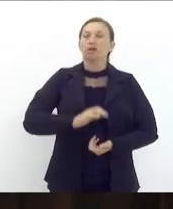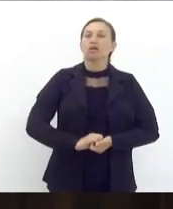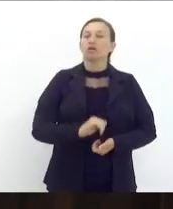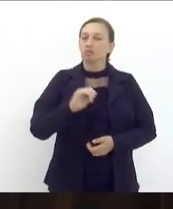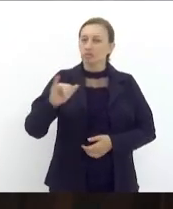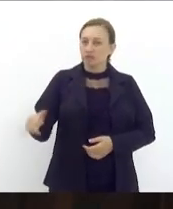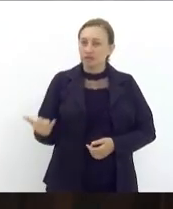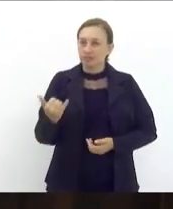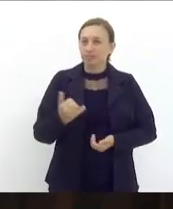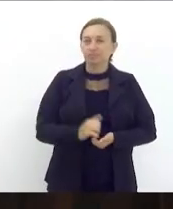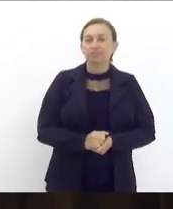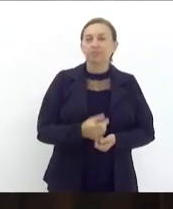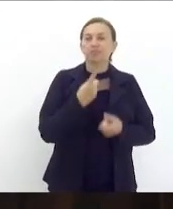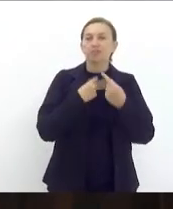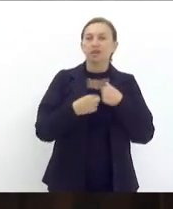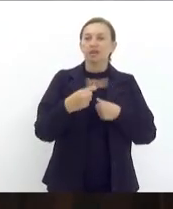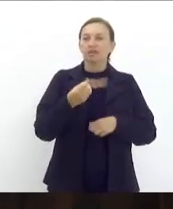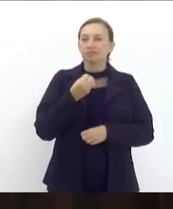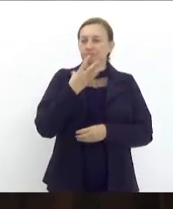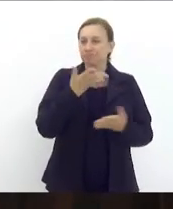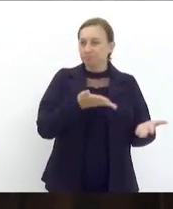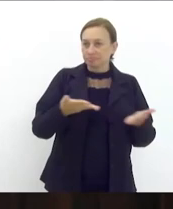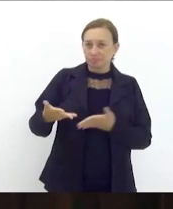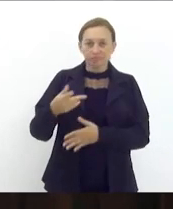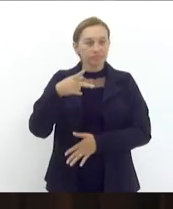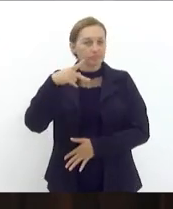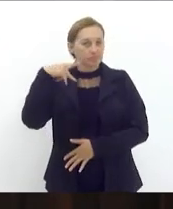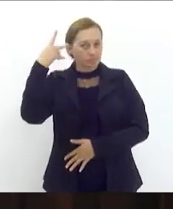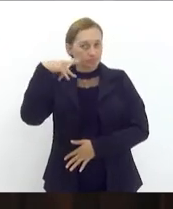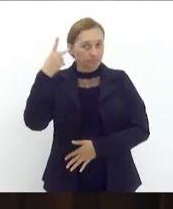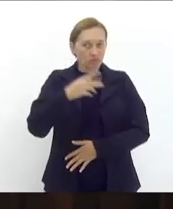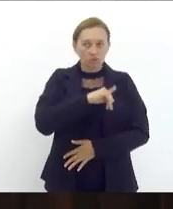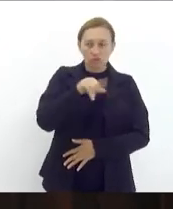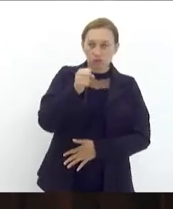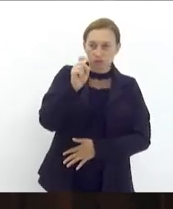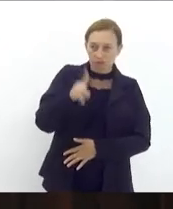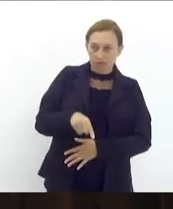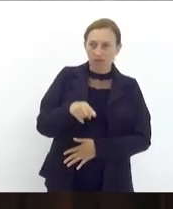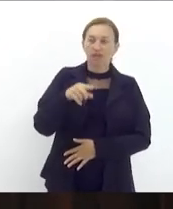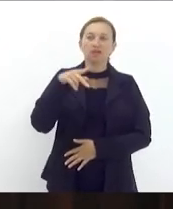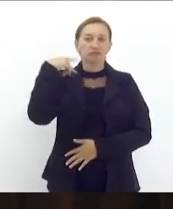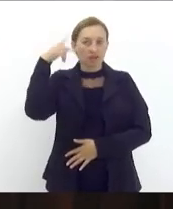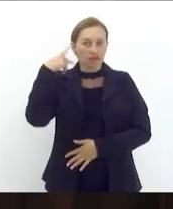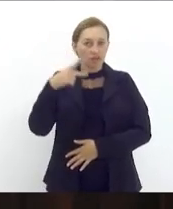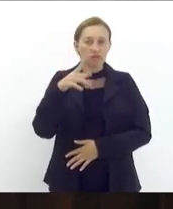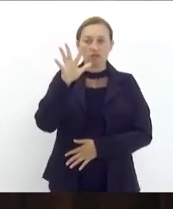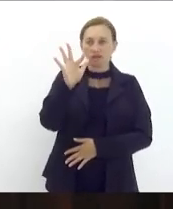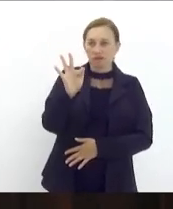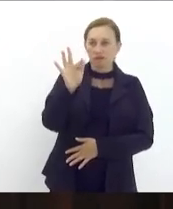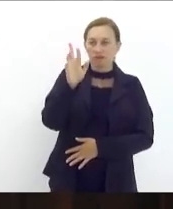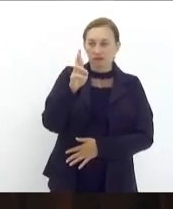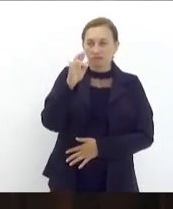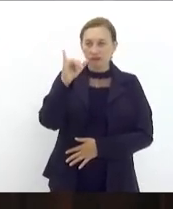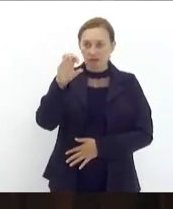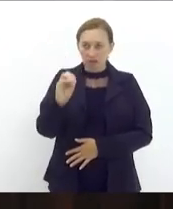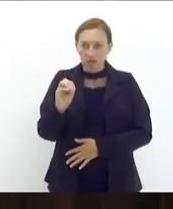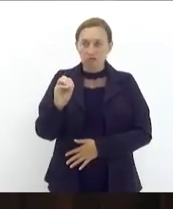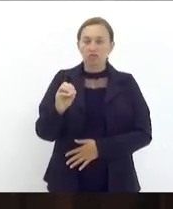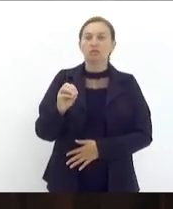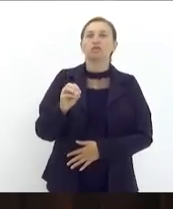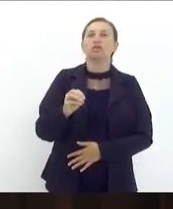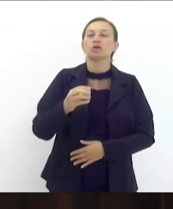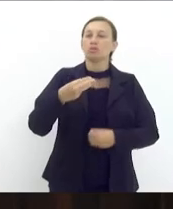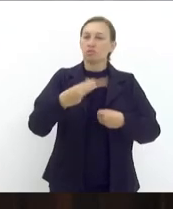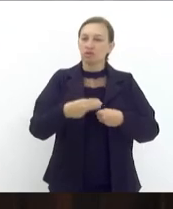desejar boas-vindas ao vereador José Cândido, ao vereador Fabrício Português, ambos, município de Cachoeiro de Macacu.